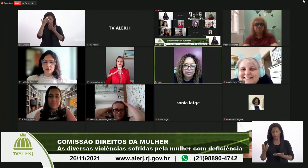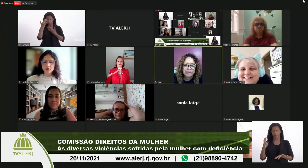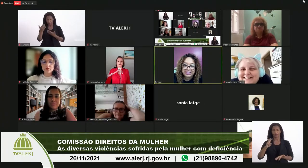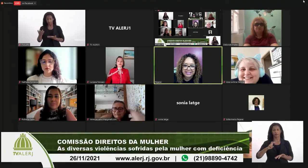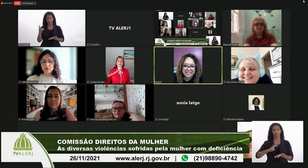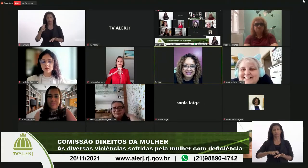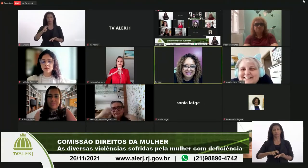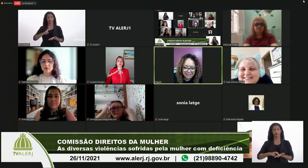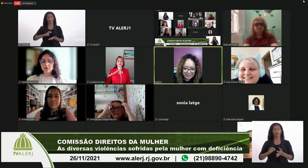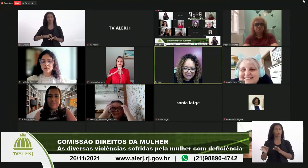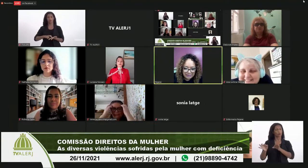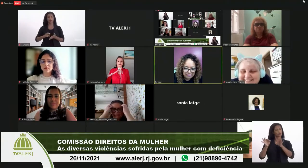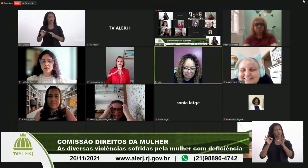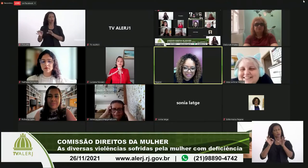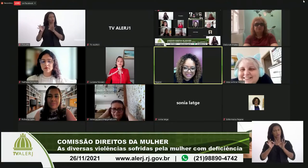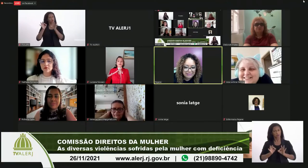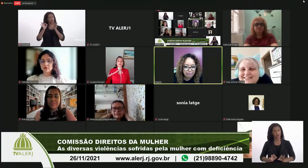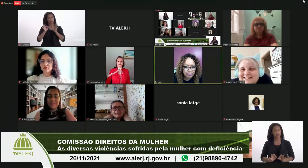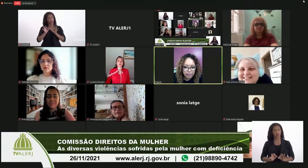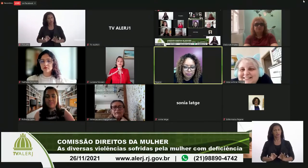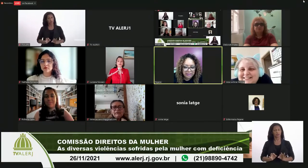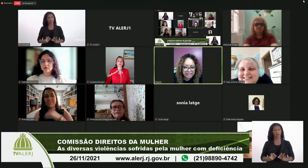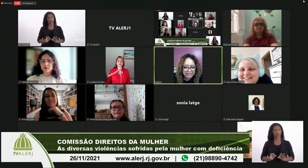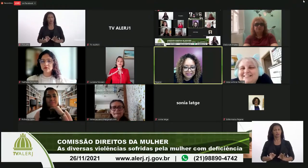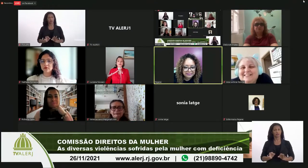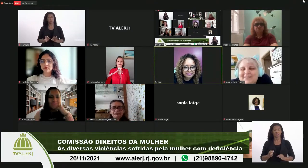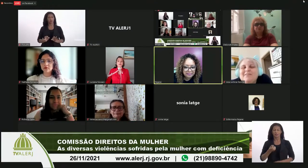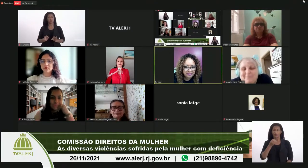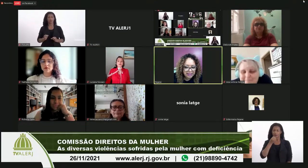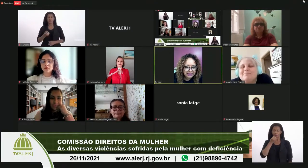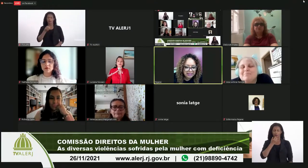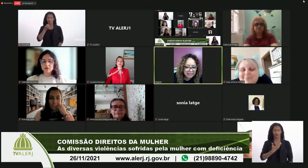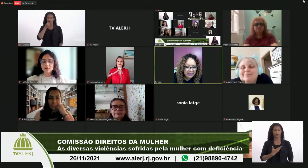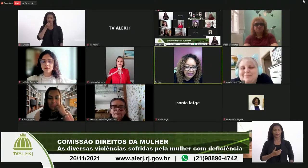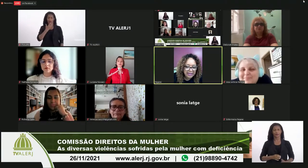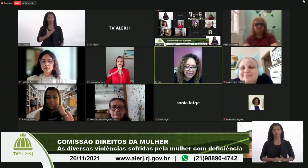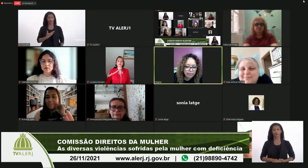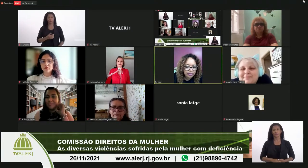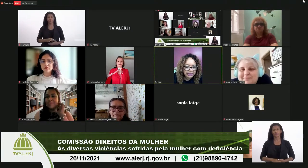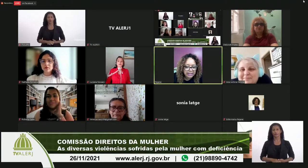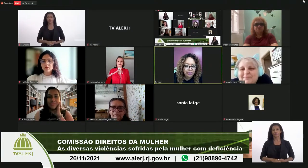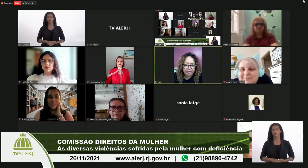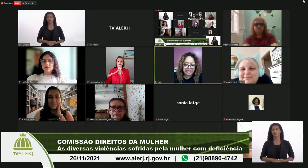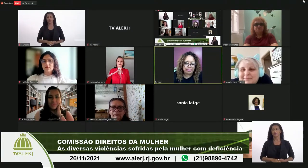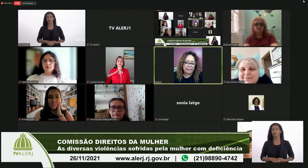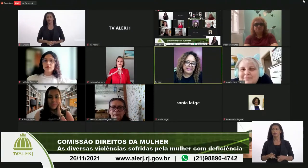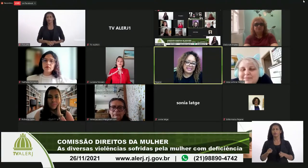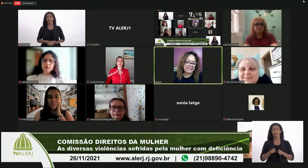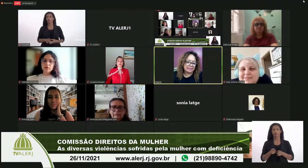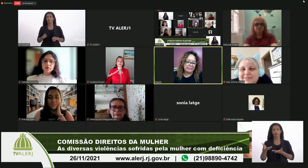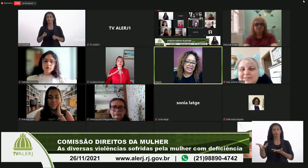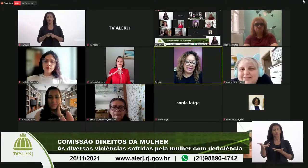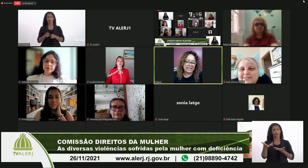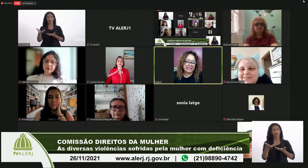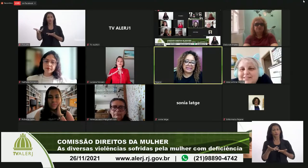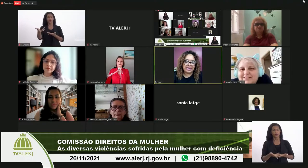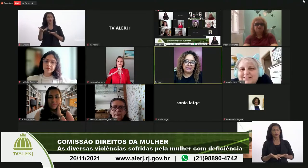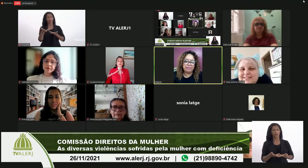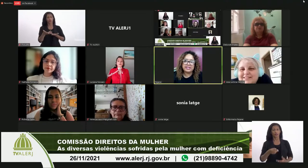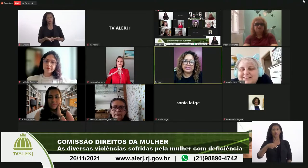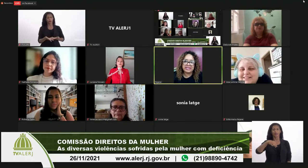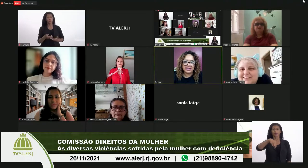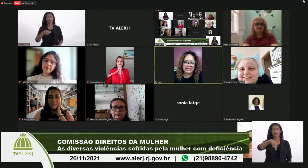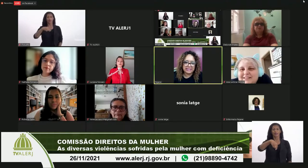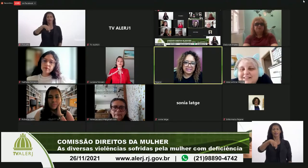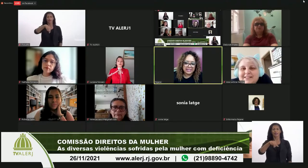você e, com certeza, vai ser muito bacana. Queria convidar para a mesa também a Natália